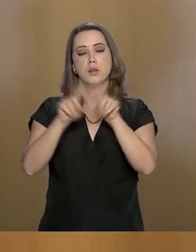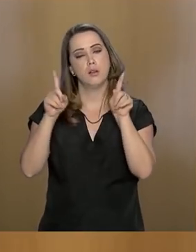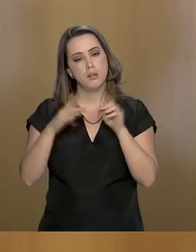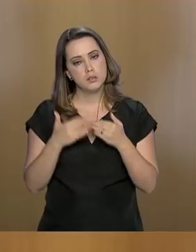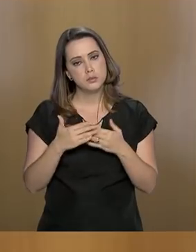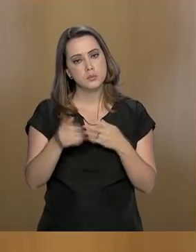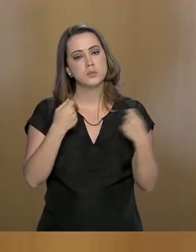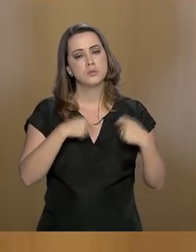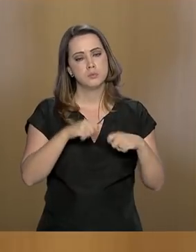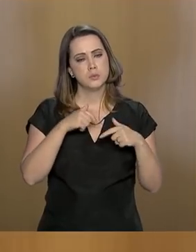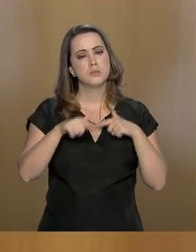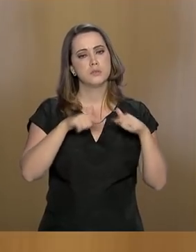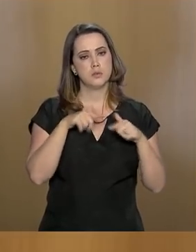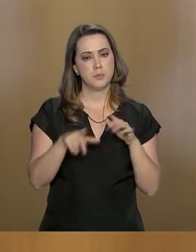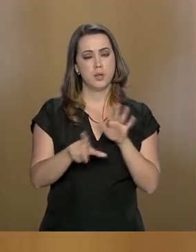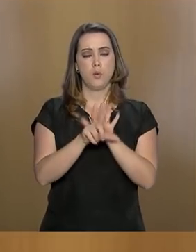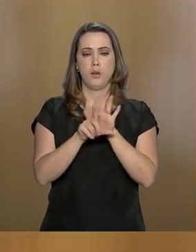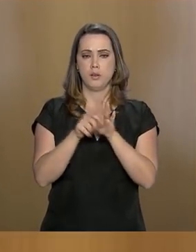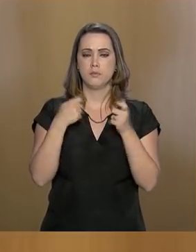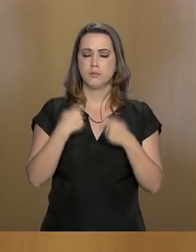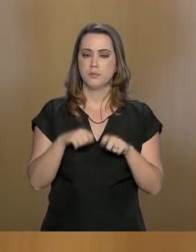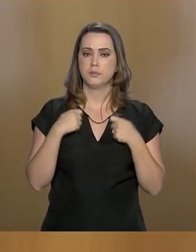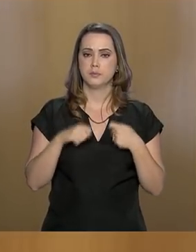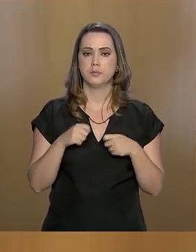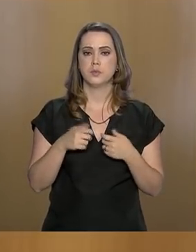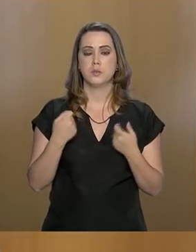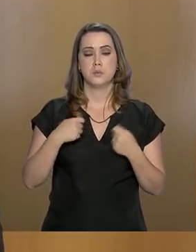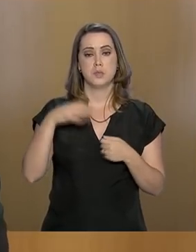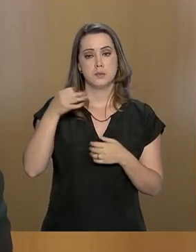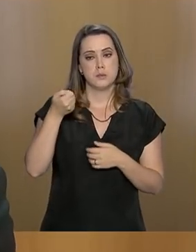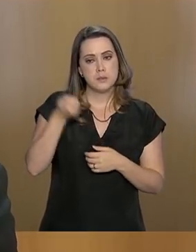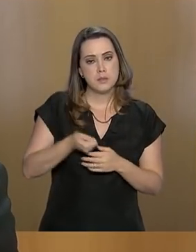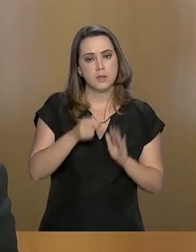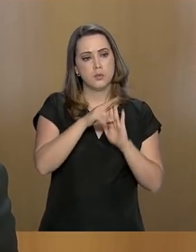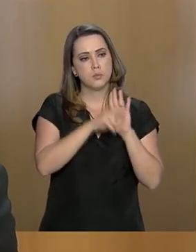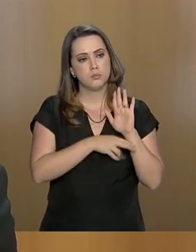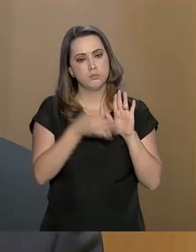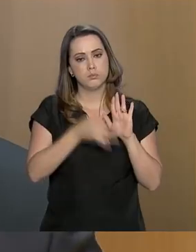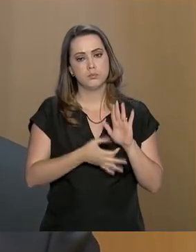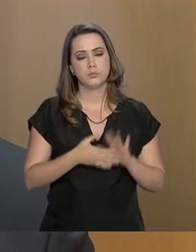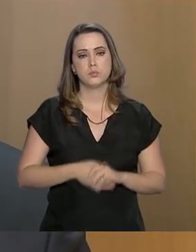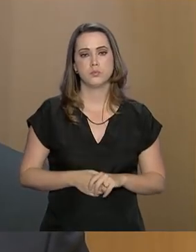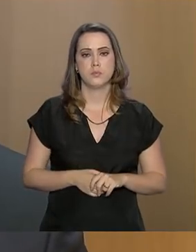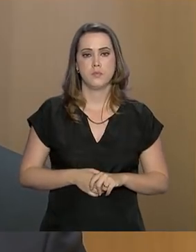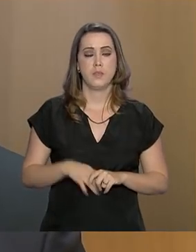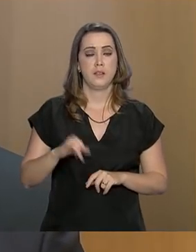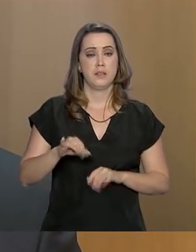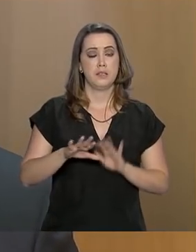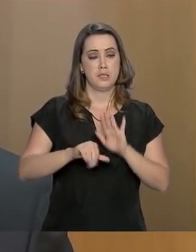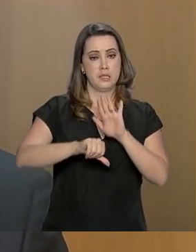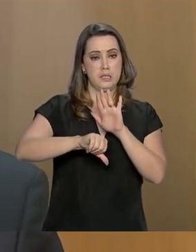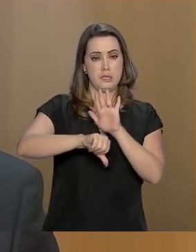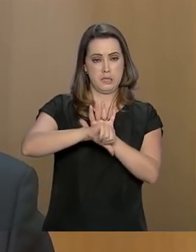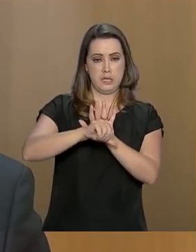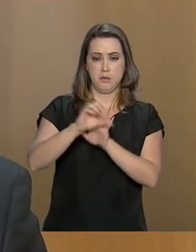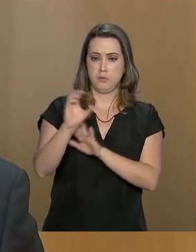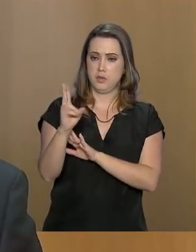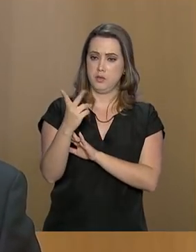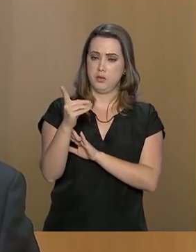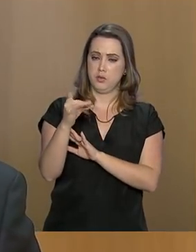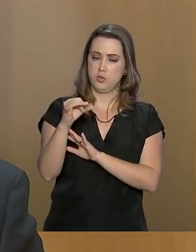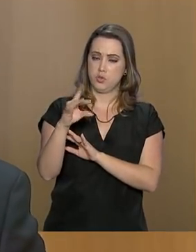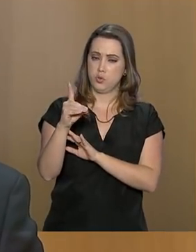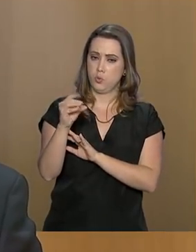se trabalha com a lei também. Se tem que mexer na lei, tem que ser mais rigoroso para esse tipo de crime. Em caso de crimes hediondos em que houver